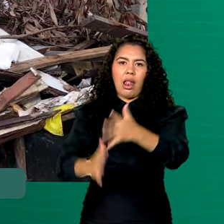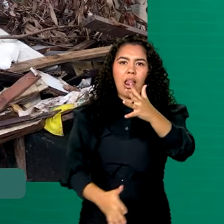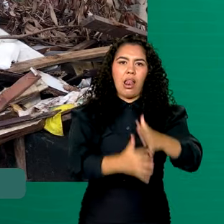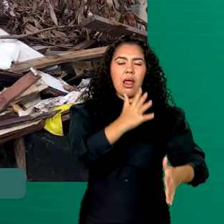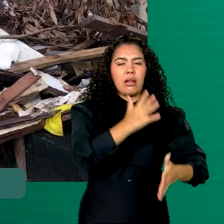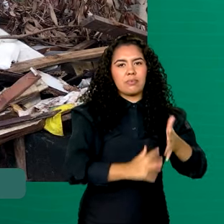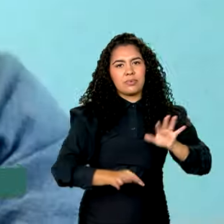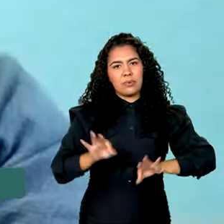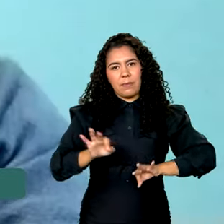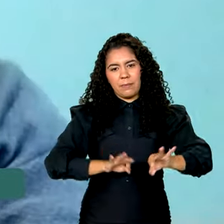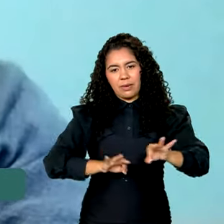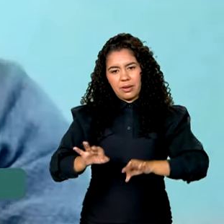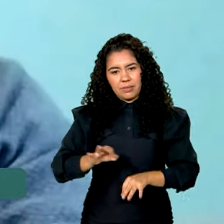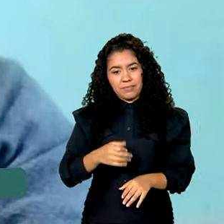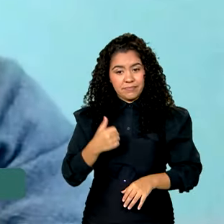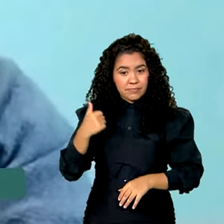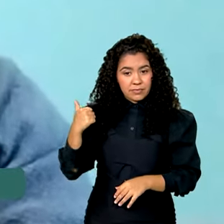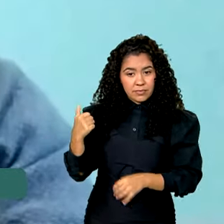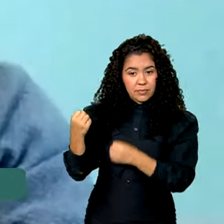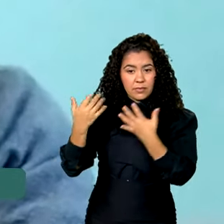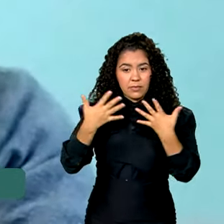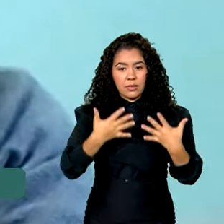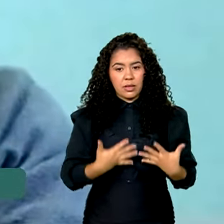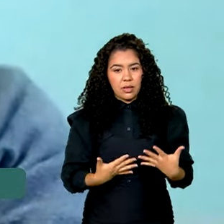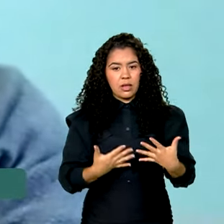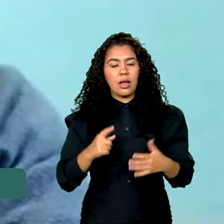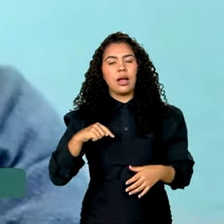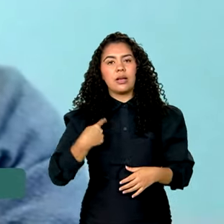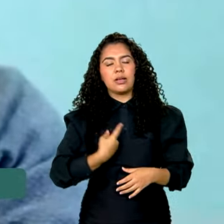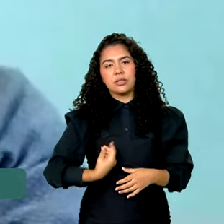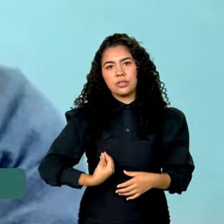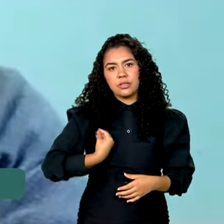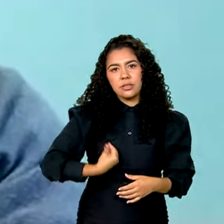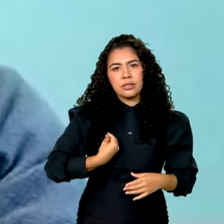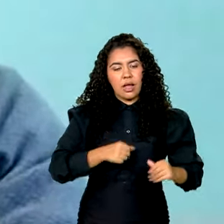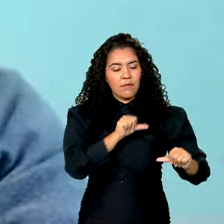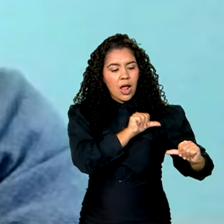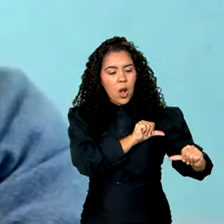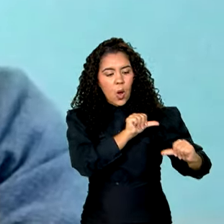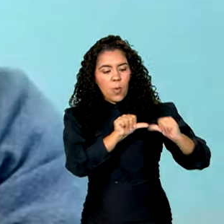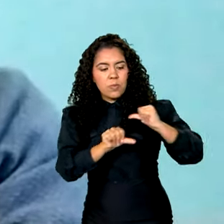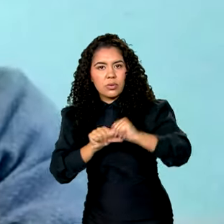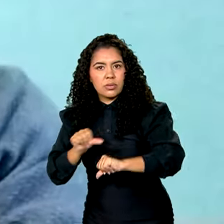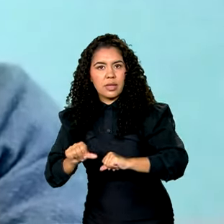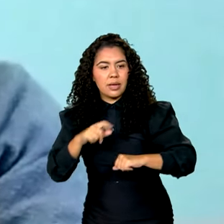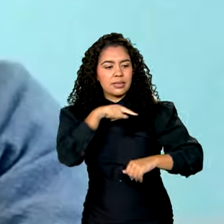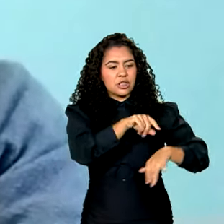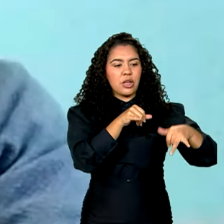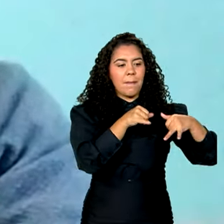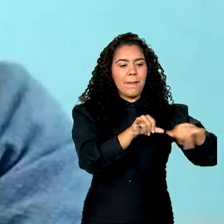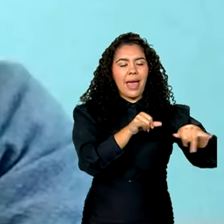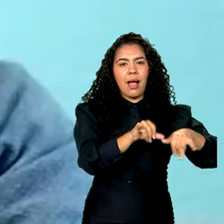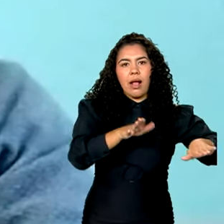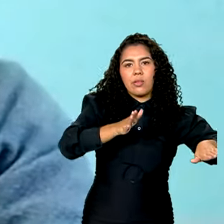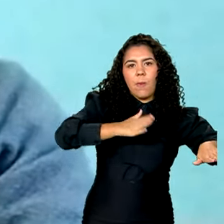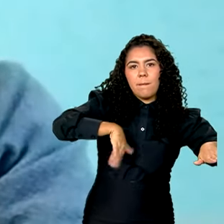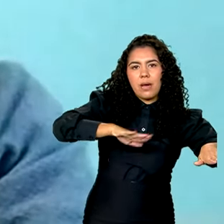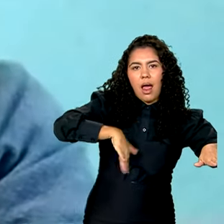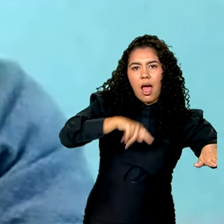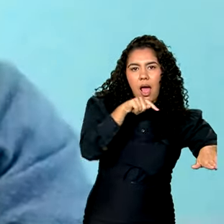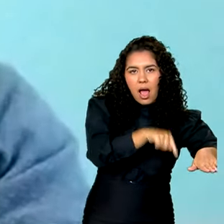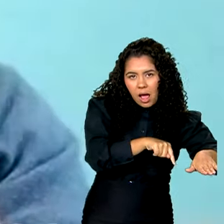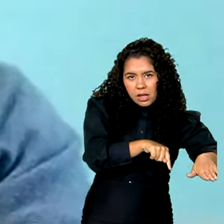os planos. A gente estava numa transição de um mercado que a gente tinha na praia e nós estávamos